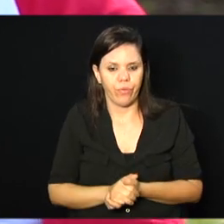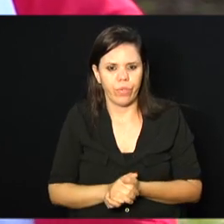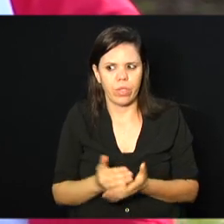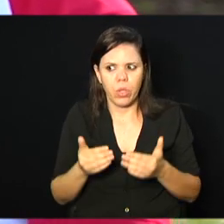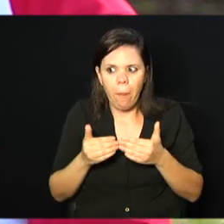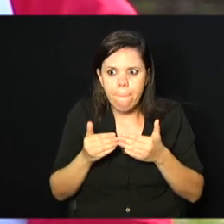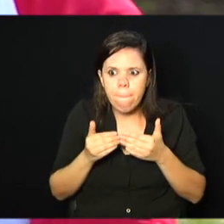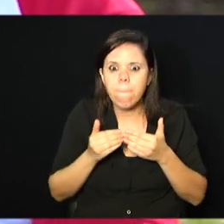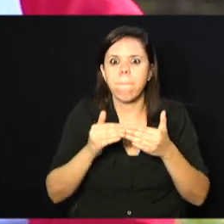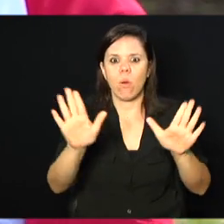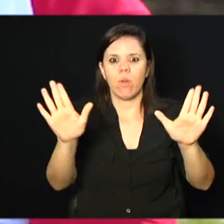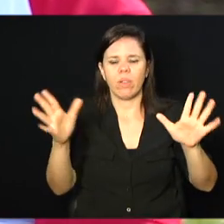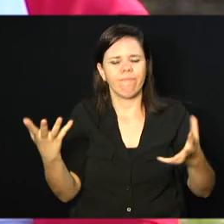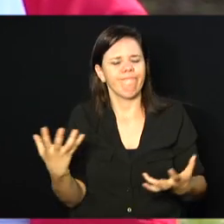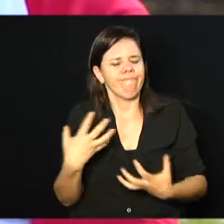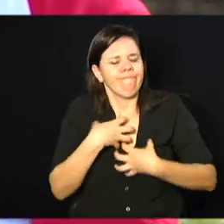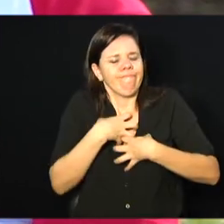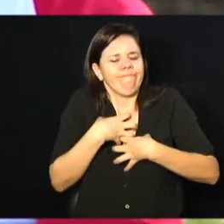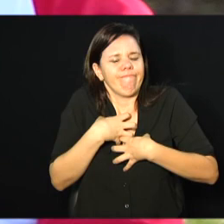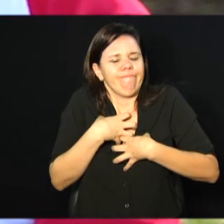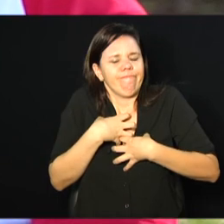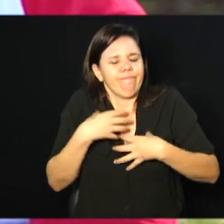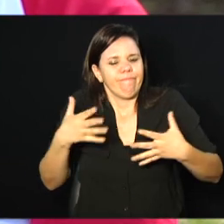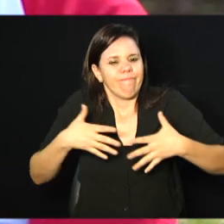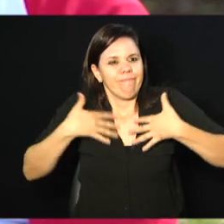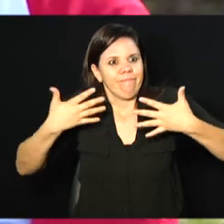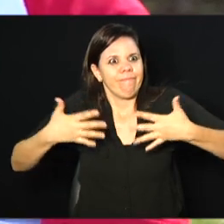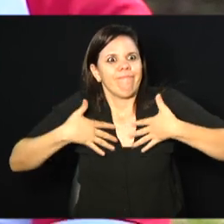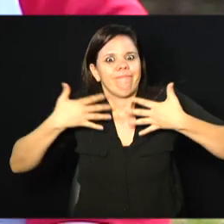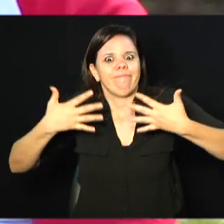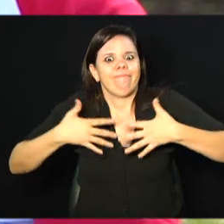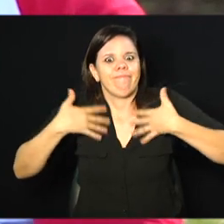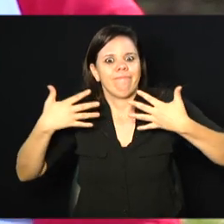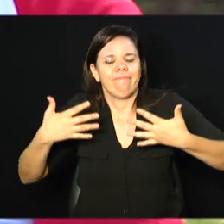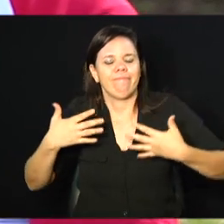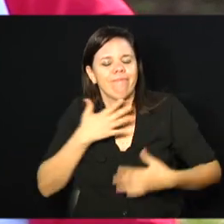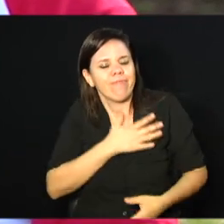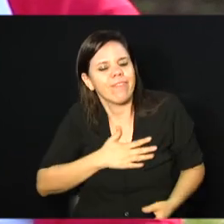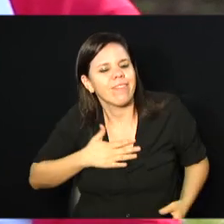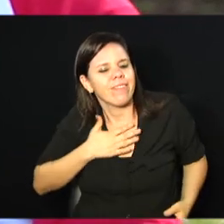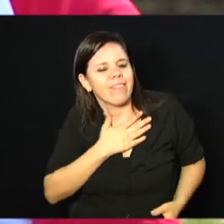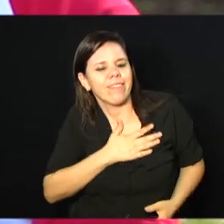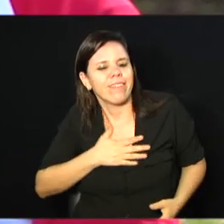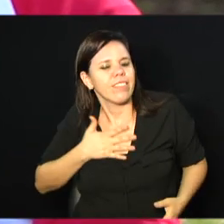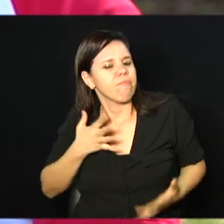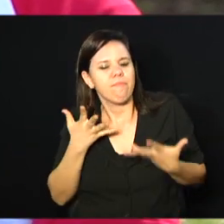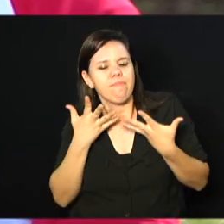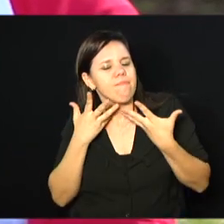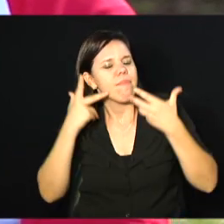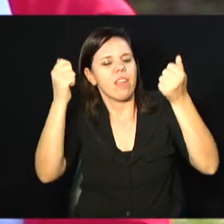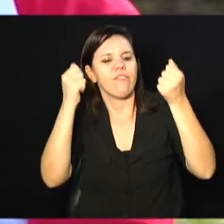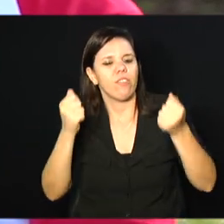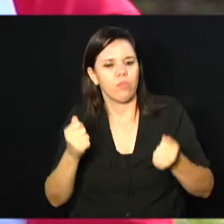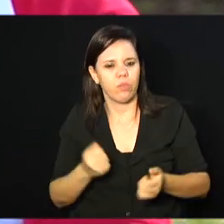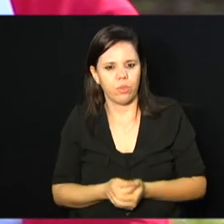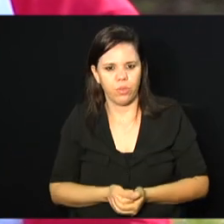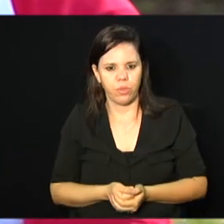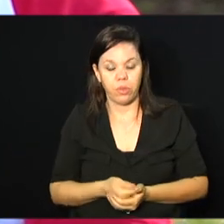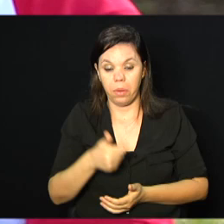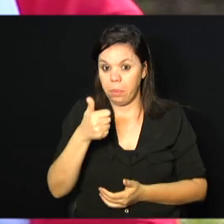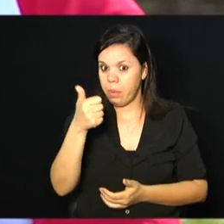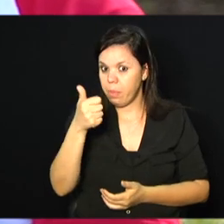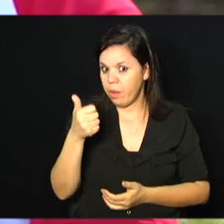assim, senti uma coisa, assim, uma alegria, uma satisfação, um privilégio. E... A primeira vez que eu